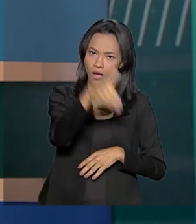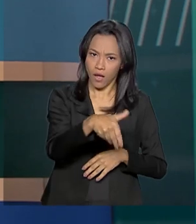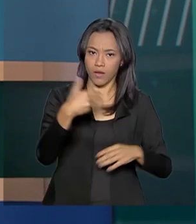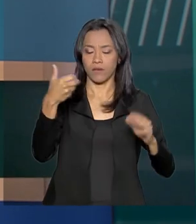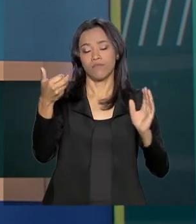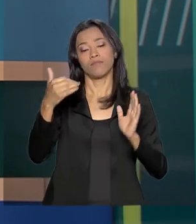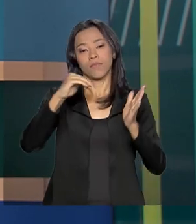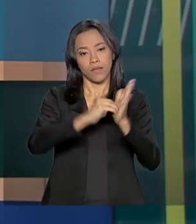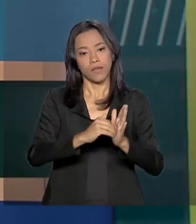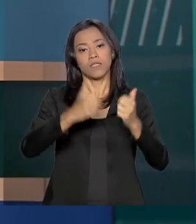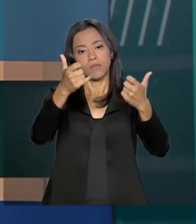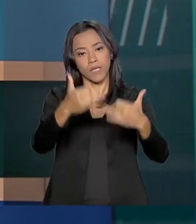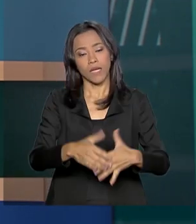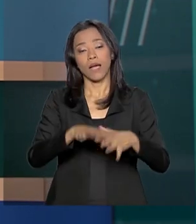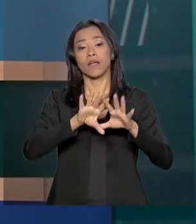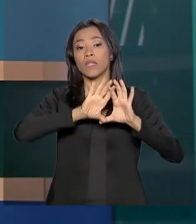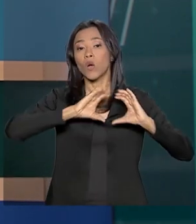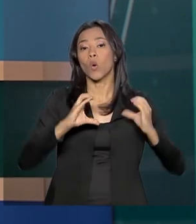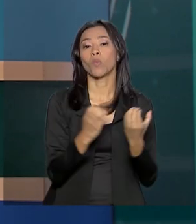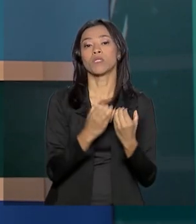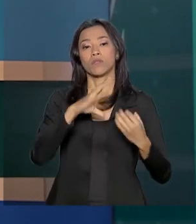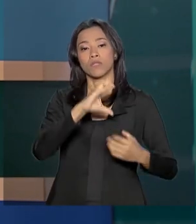manhã na Comissão de Constituição, Justiça e Cidadania.